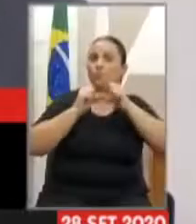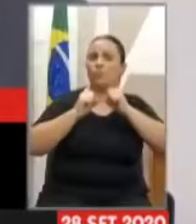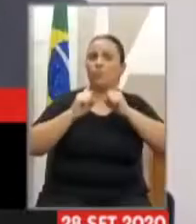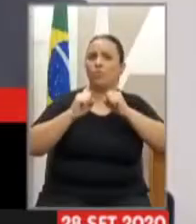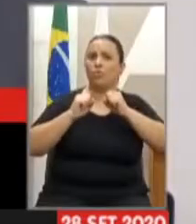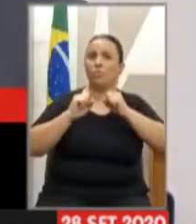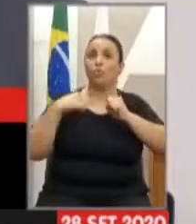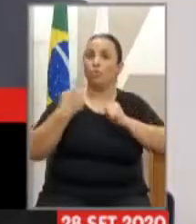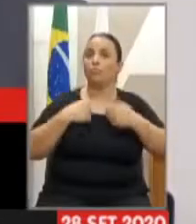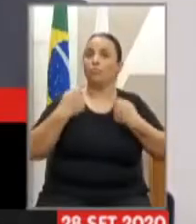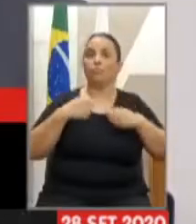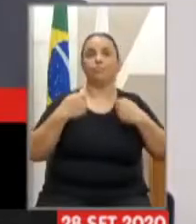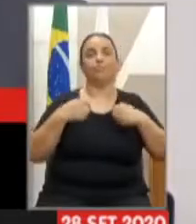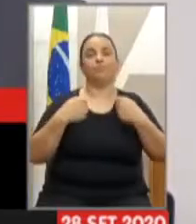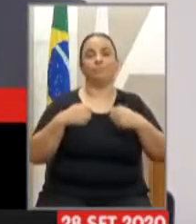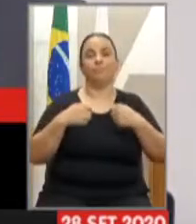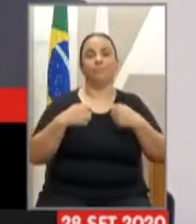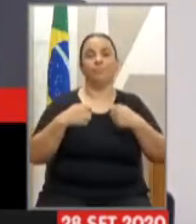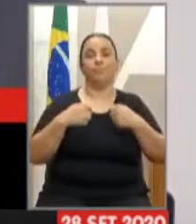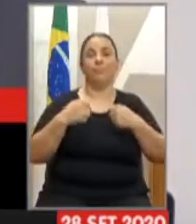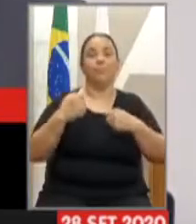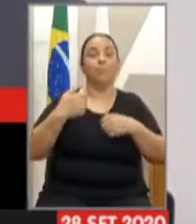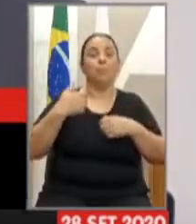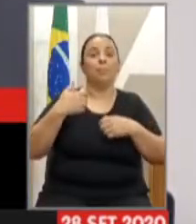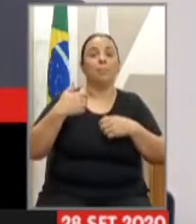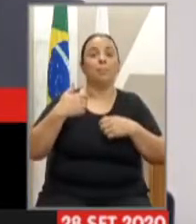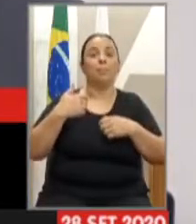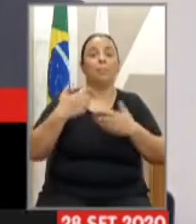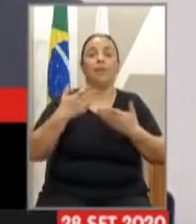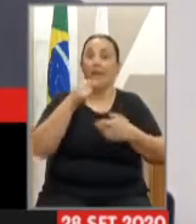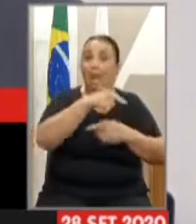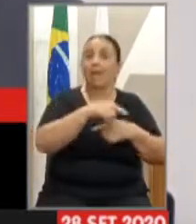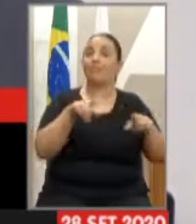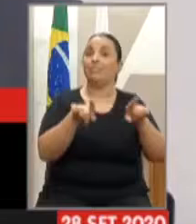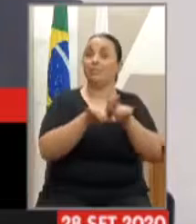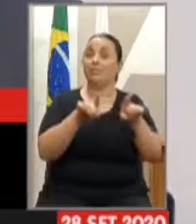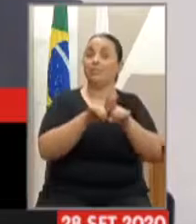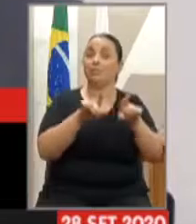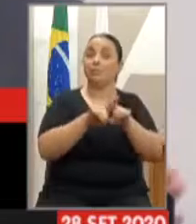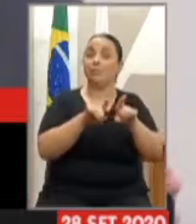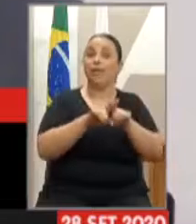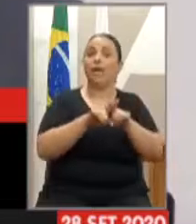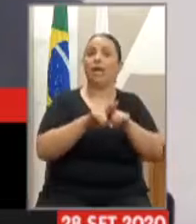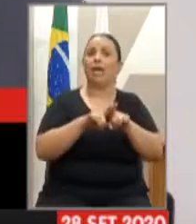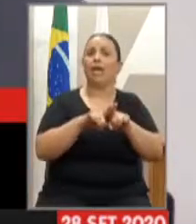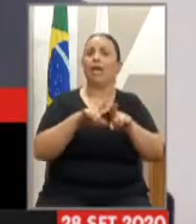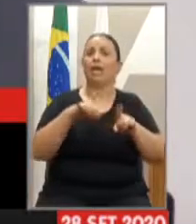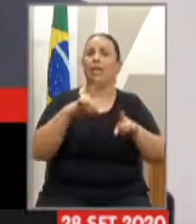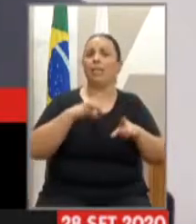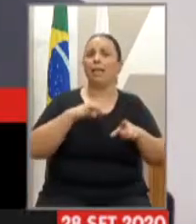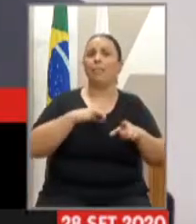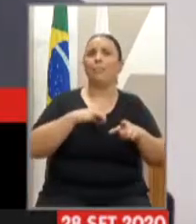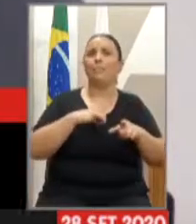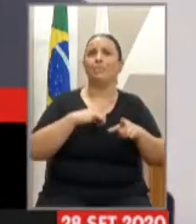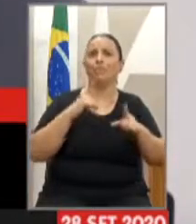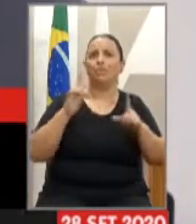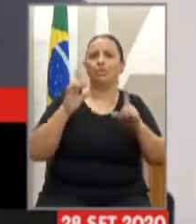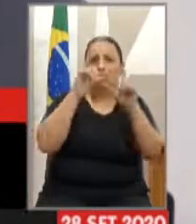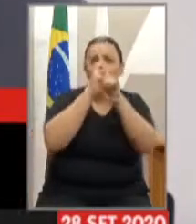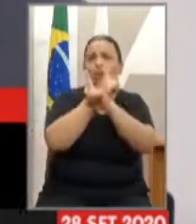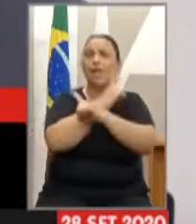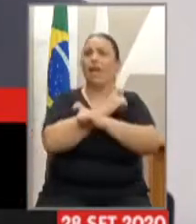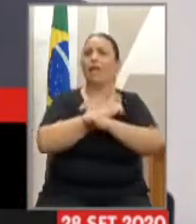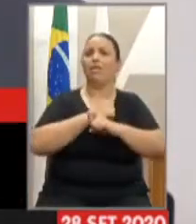porque, mais do que nunca, eles também estão muito alijados do dia a dia, dos